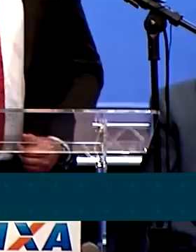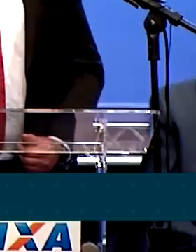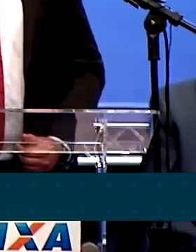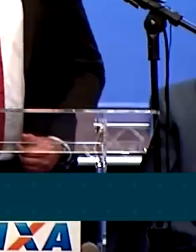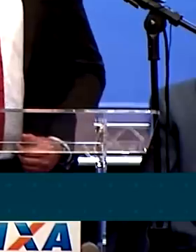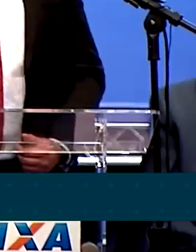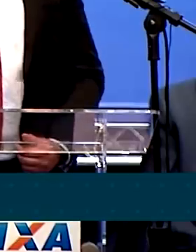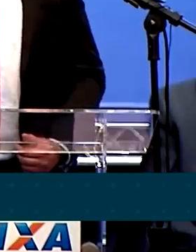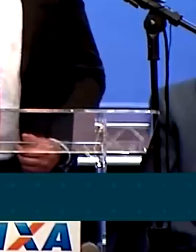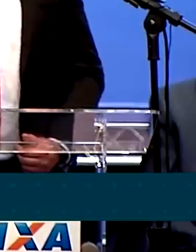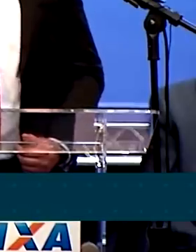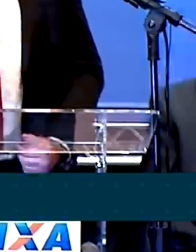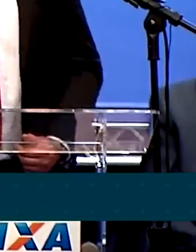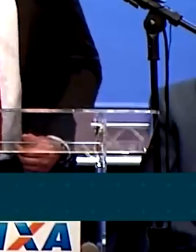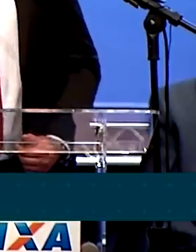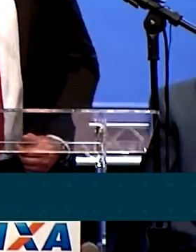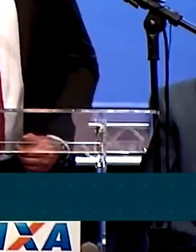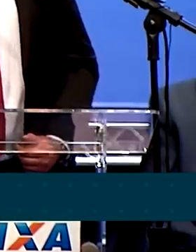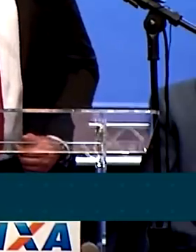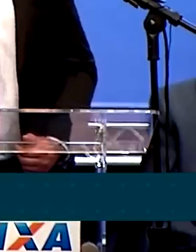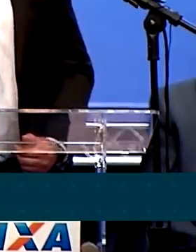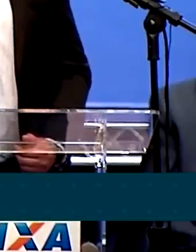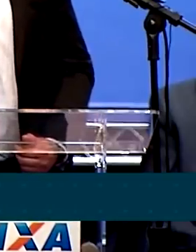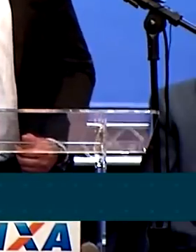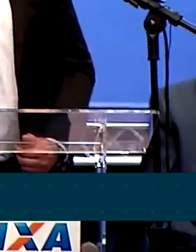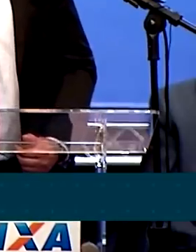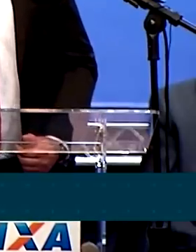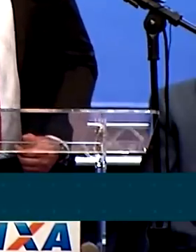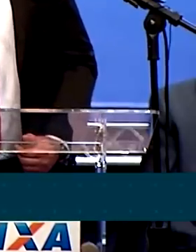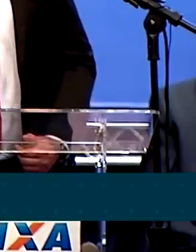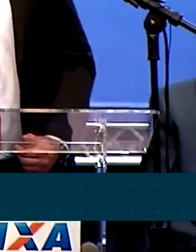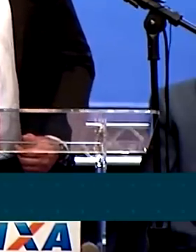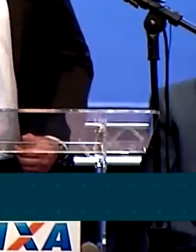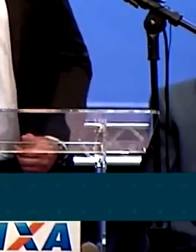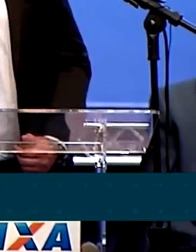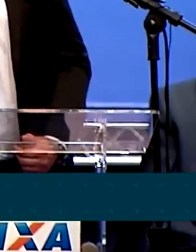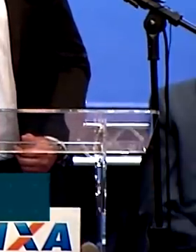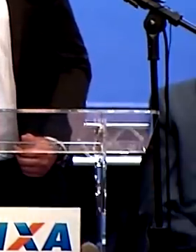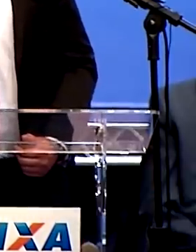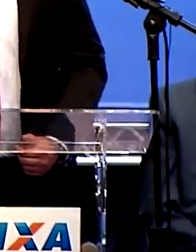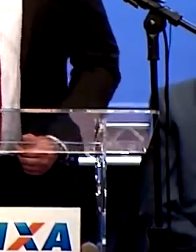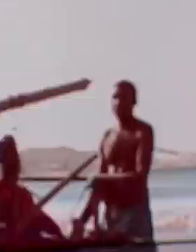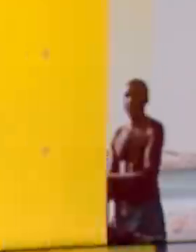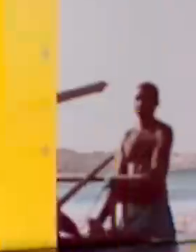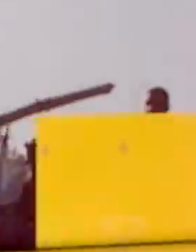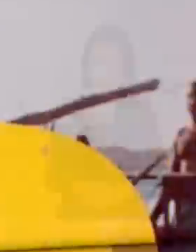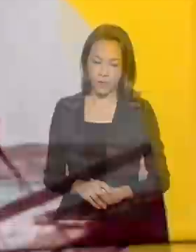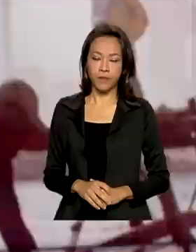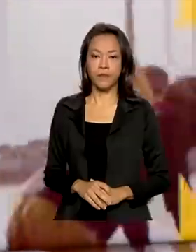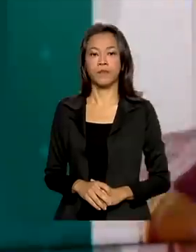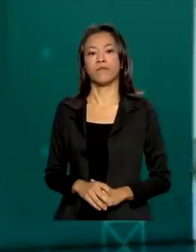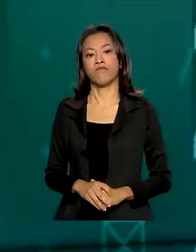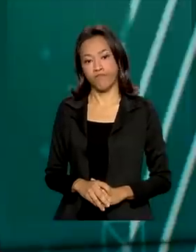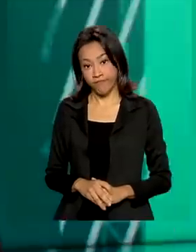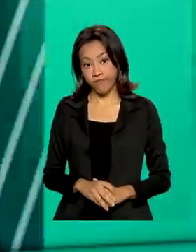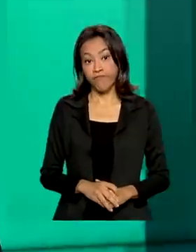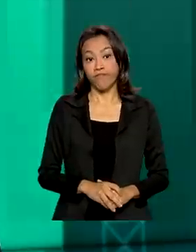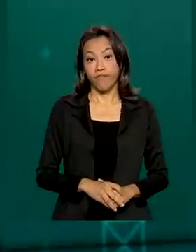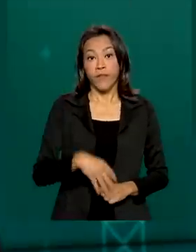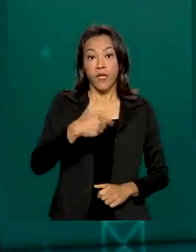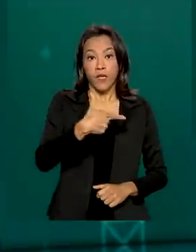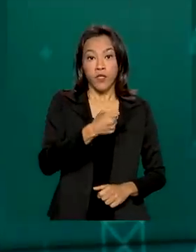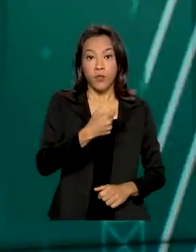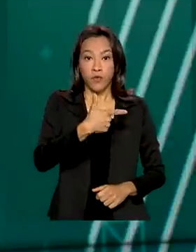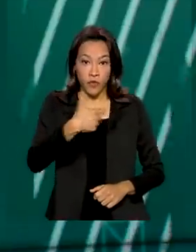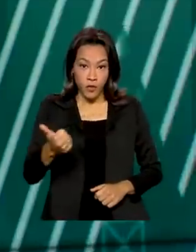acesso ao capital de giro, vai deixar de ser escravizado nas estradas. E isso é muito importante. Em 2021,